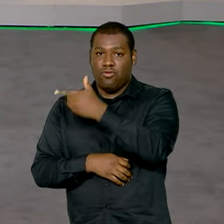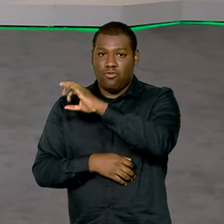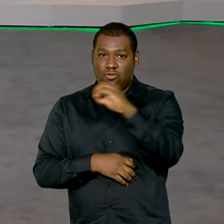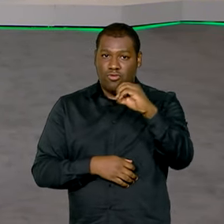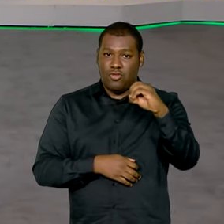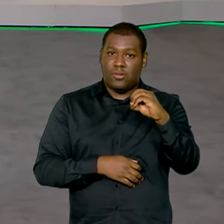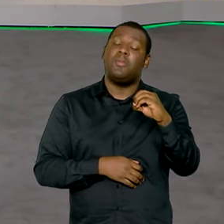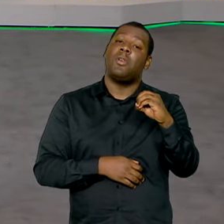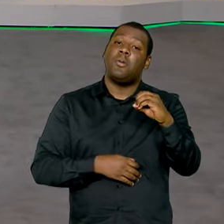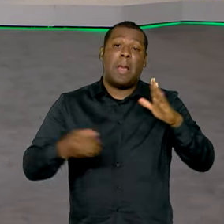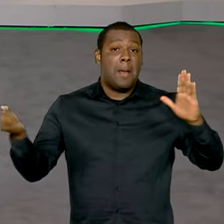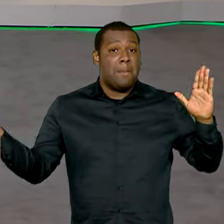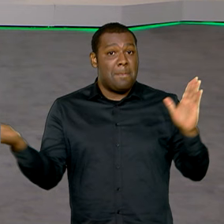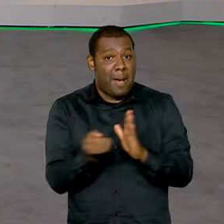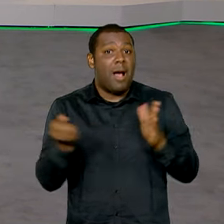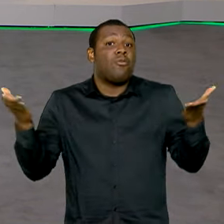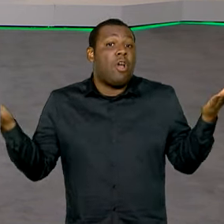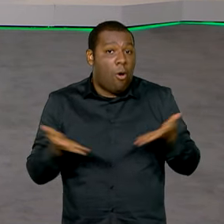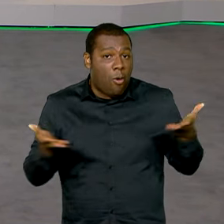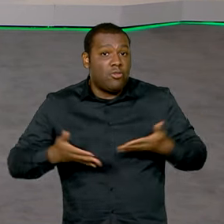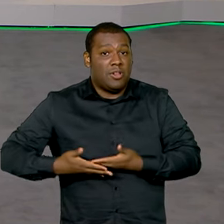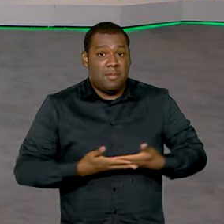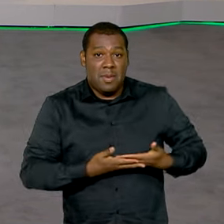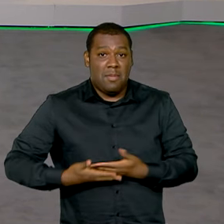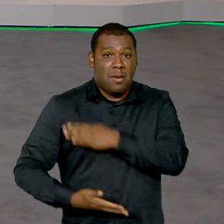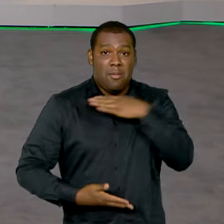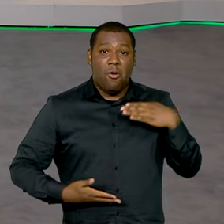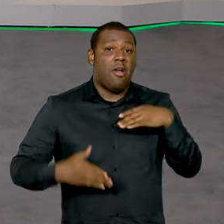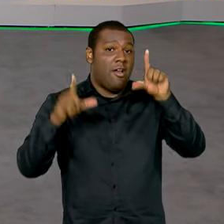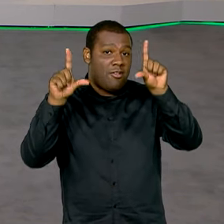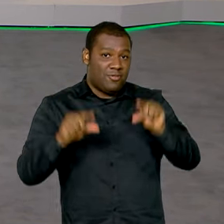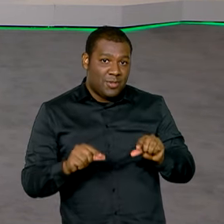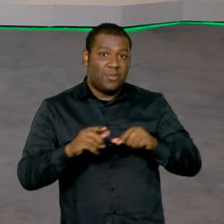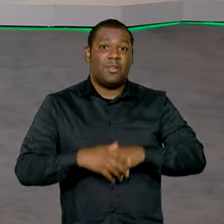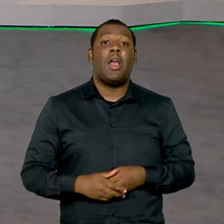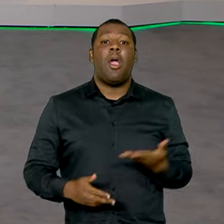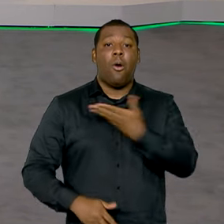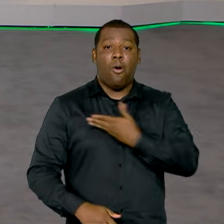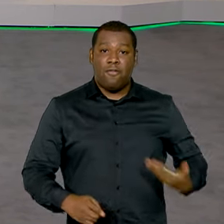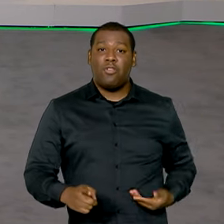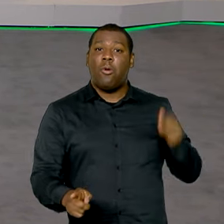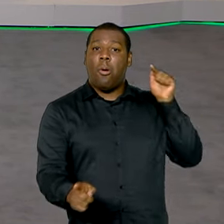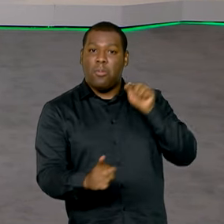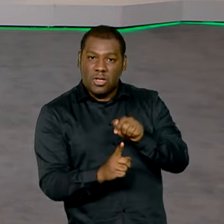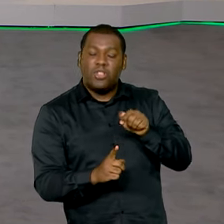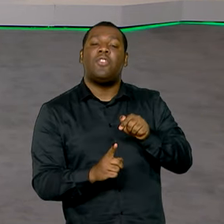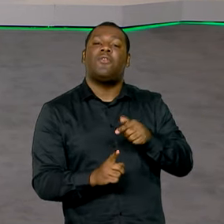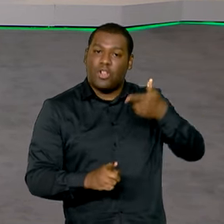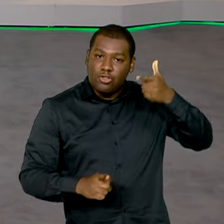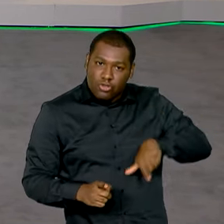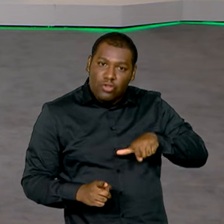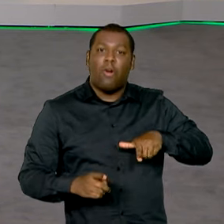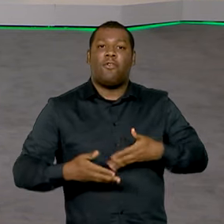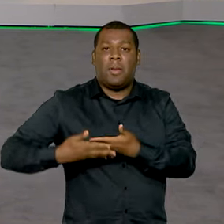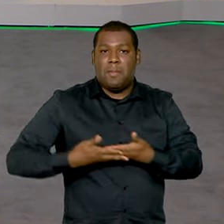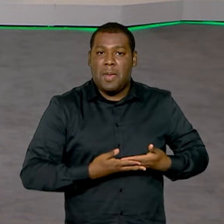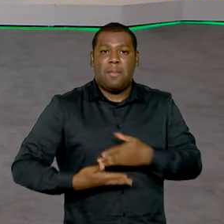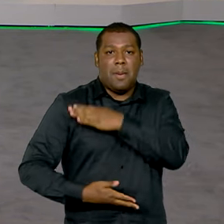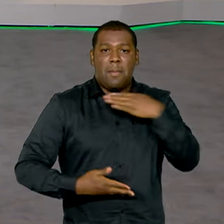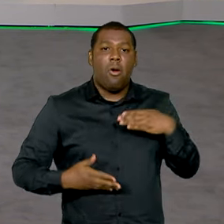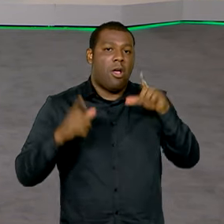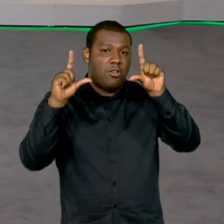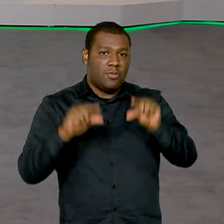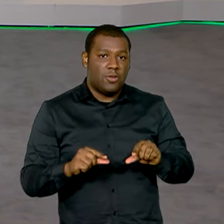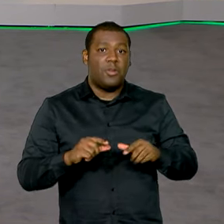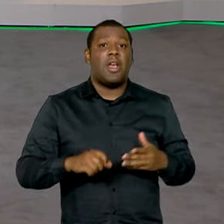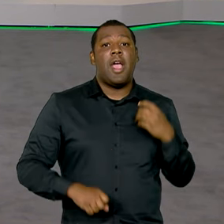vêm baixando gradativamente e o governo tem um objetivo para reduzir ainda mais esse número. A meta é que em 2030,